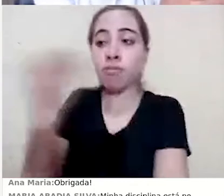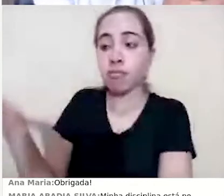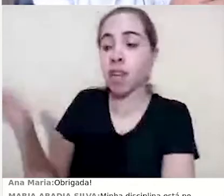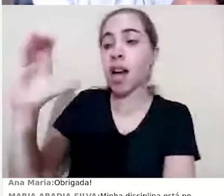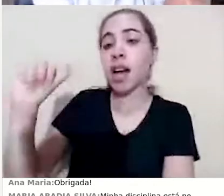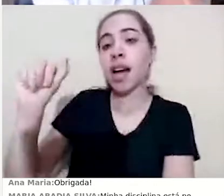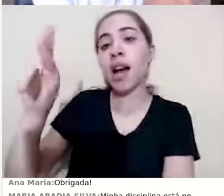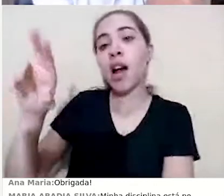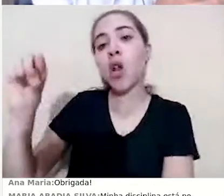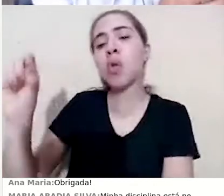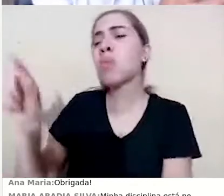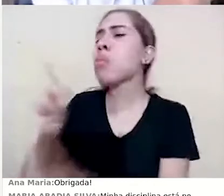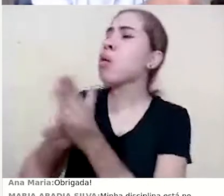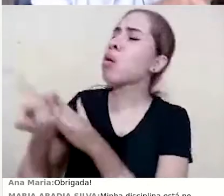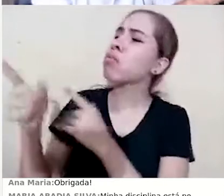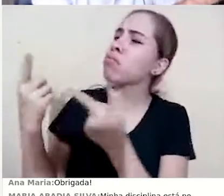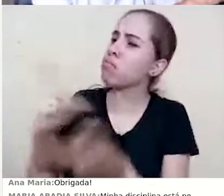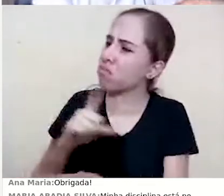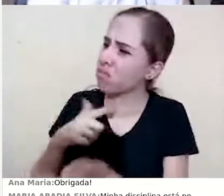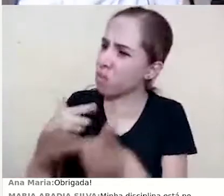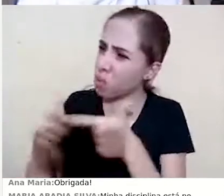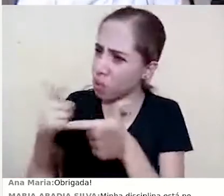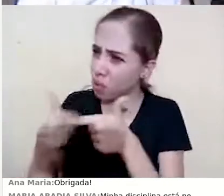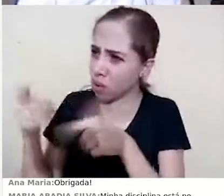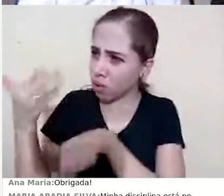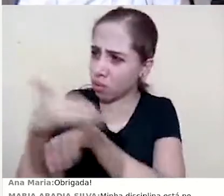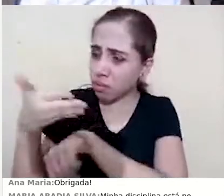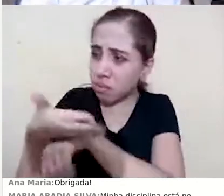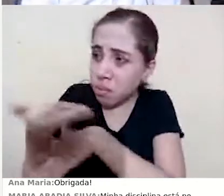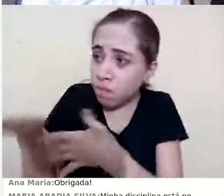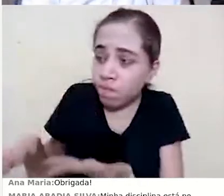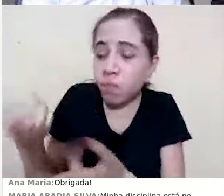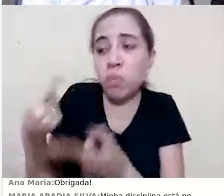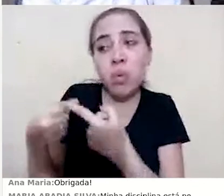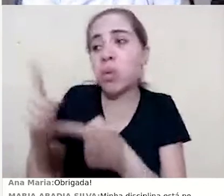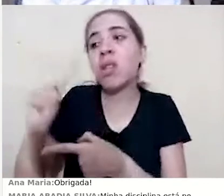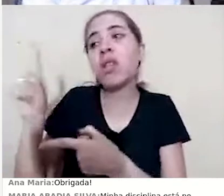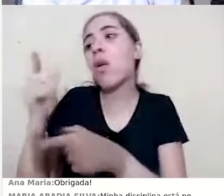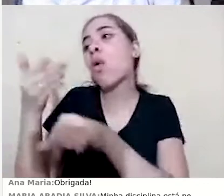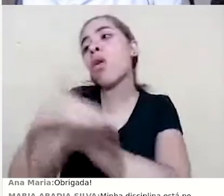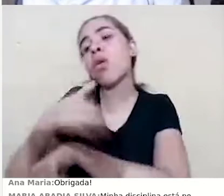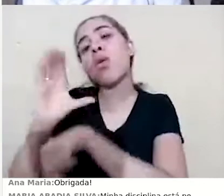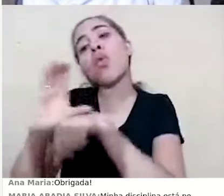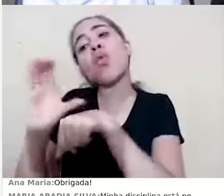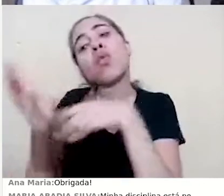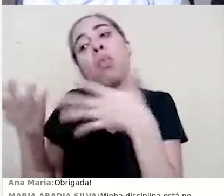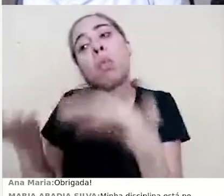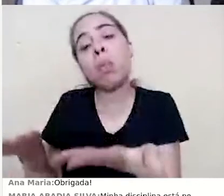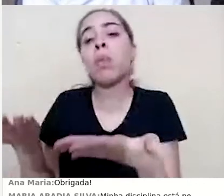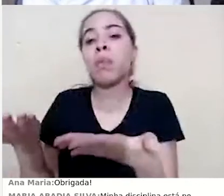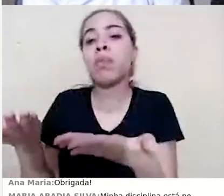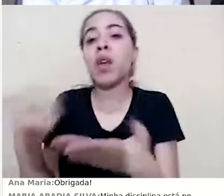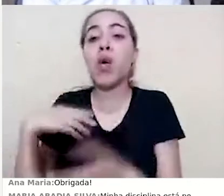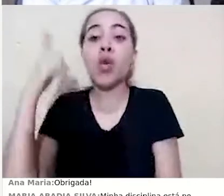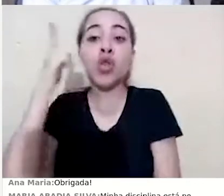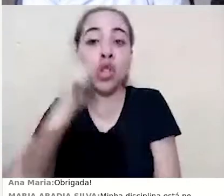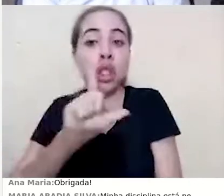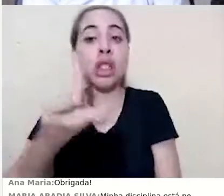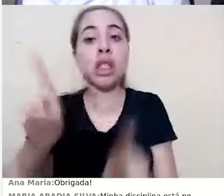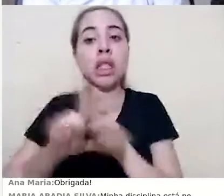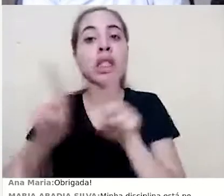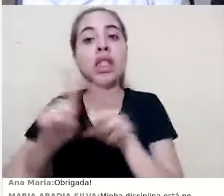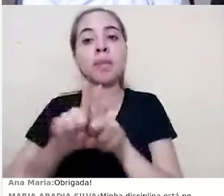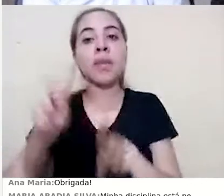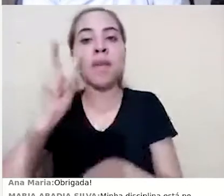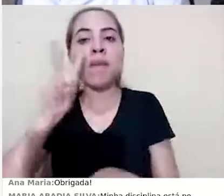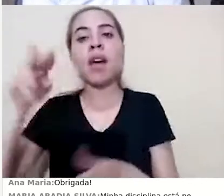com problema de acesso, se ele está com dificuldade, por que ele não entrou no curso. eu consigo também verificar todas as mensagens